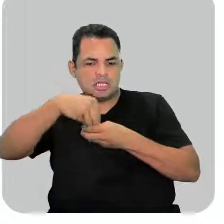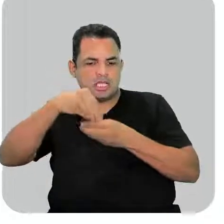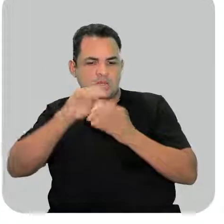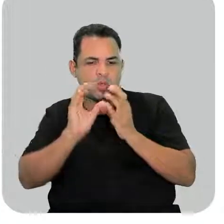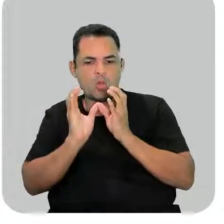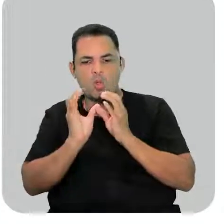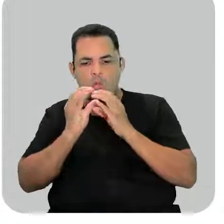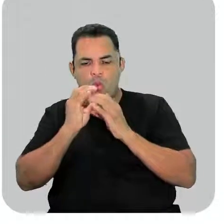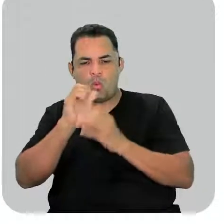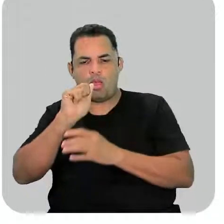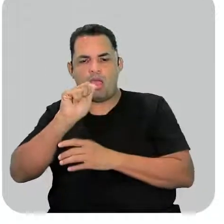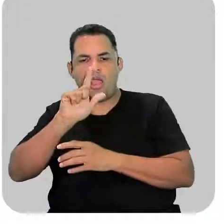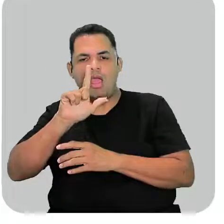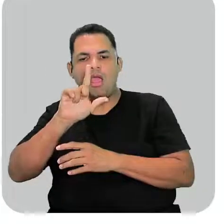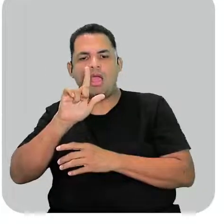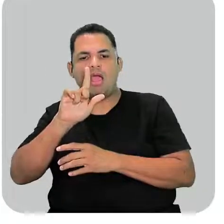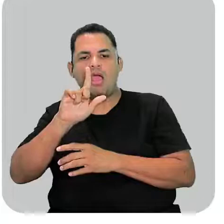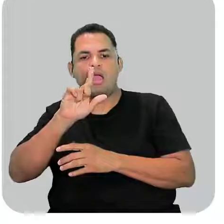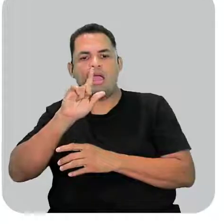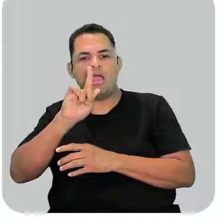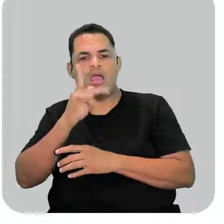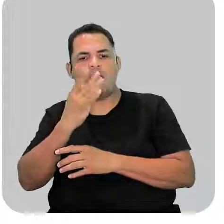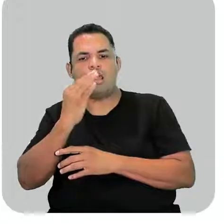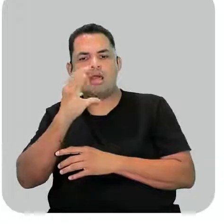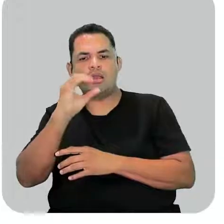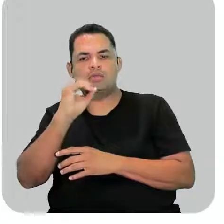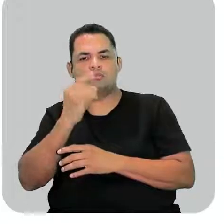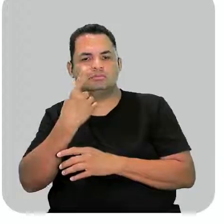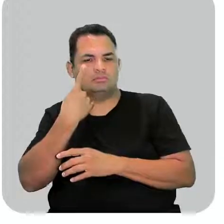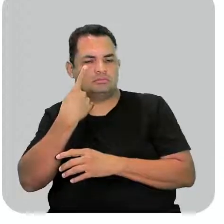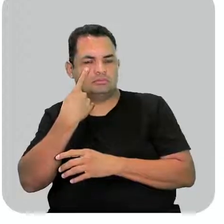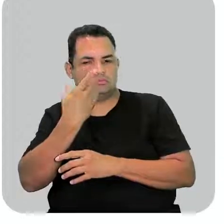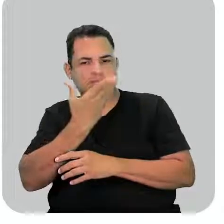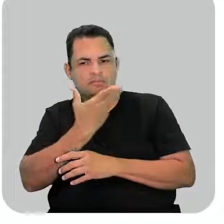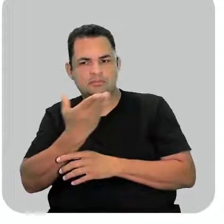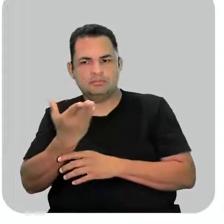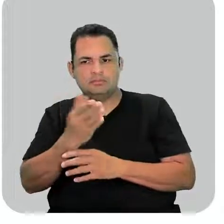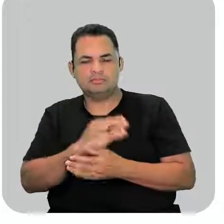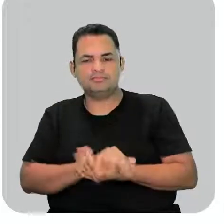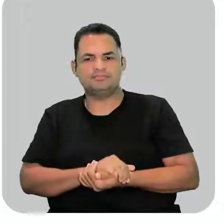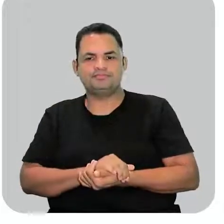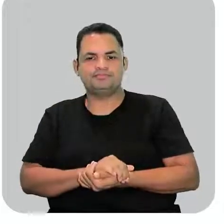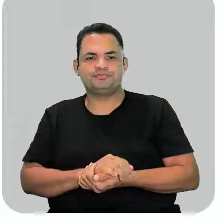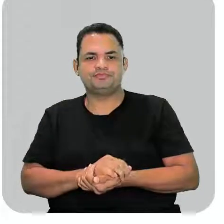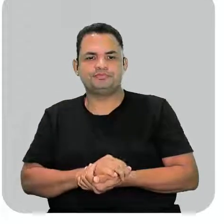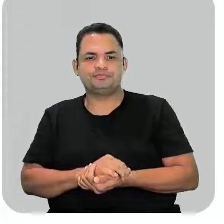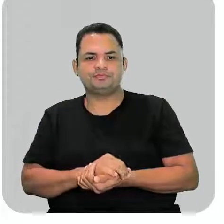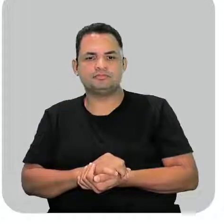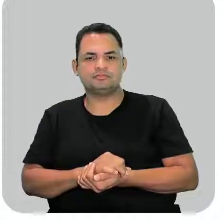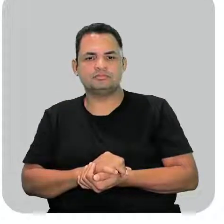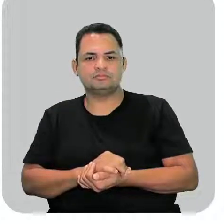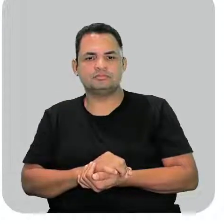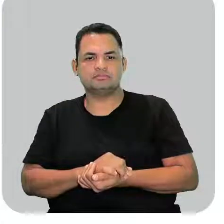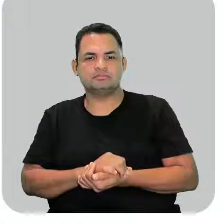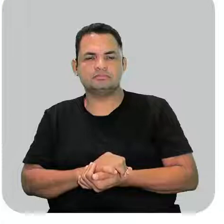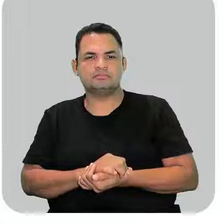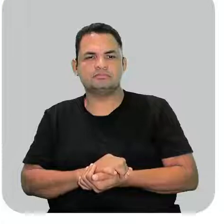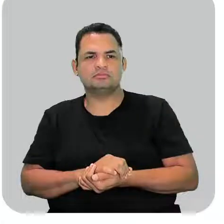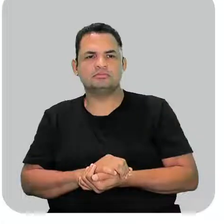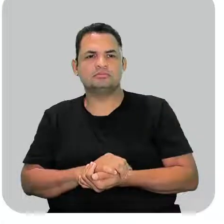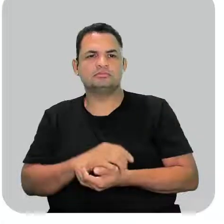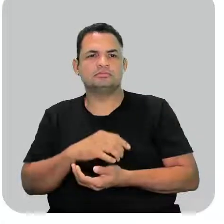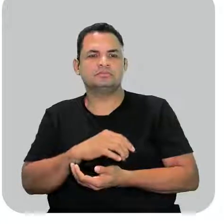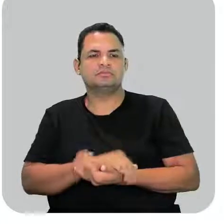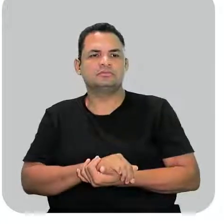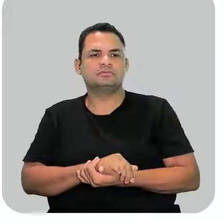-alicisteína. Olhe bem essa imagem, muito bonita, né? Um composto maravilhoso. E aí,